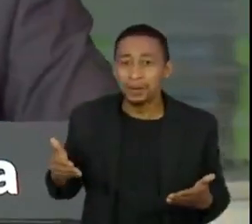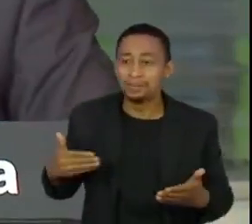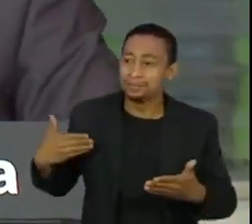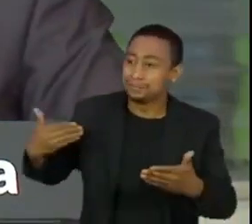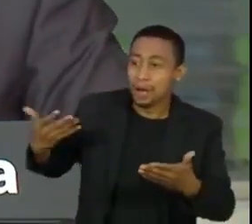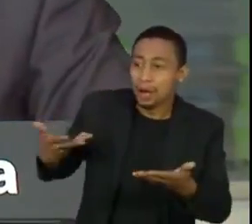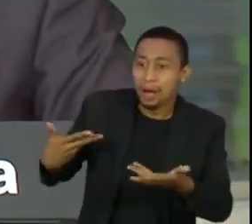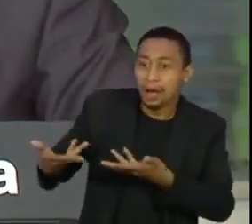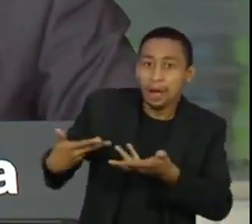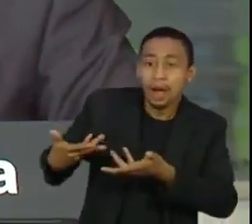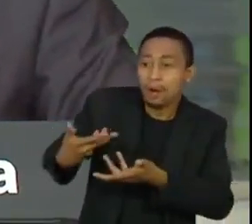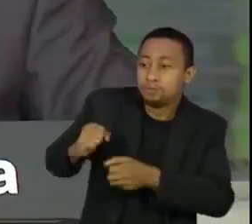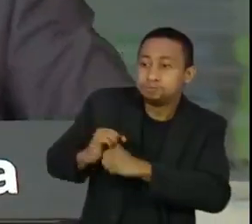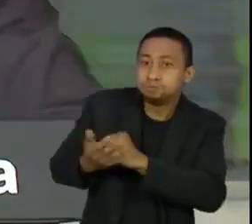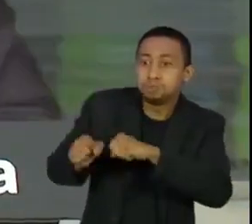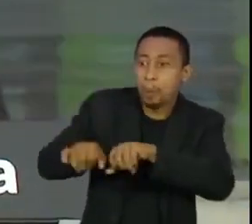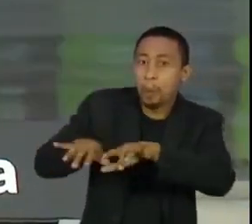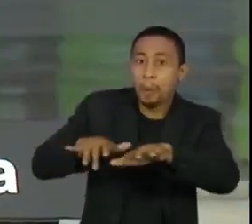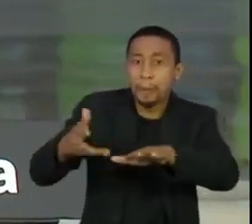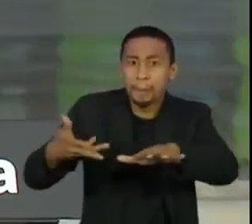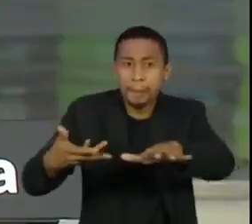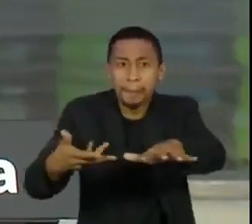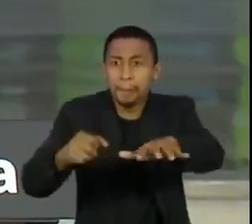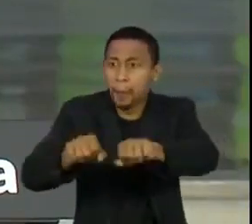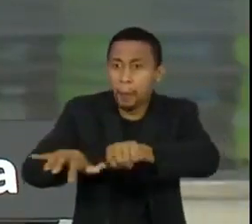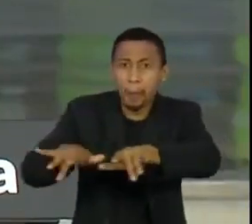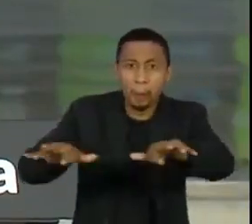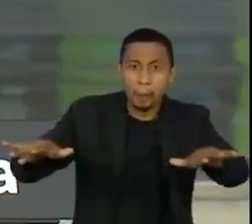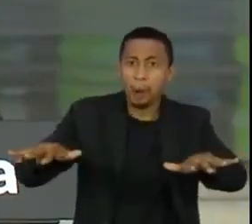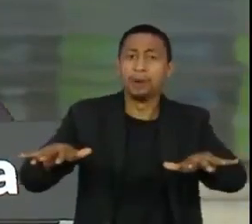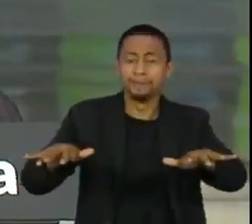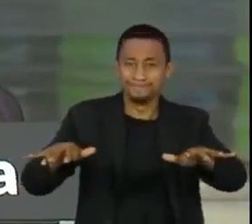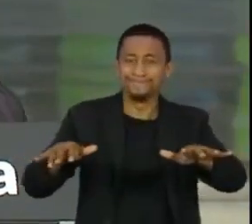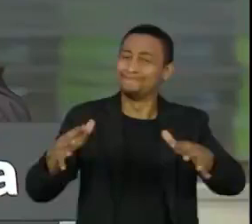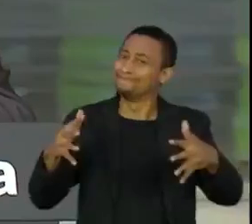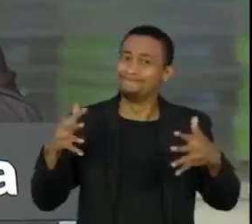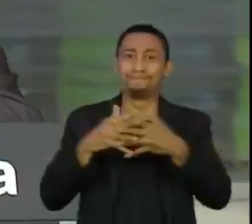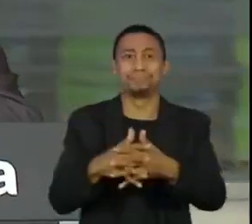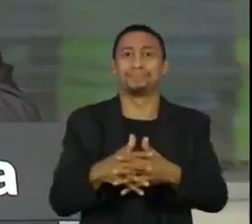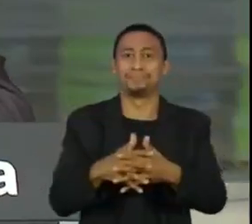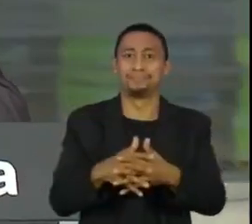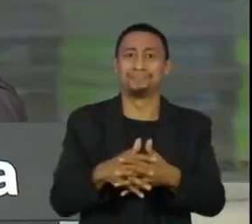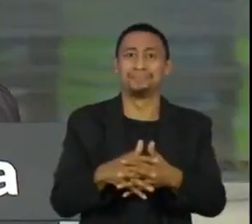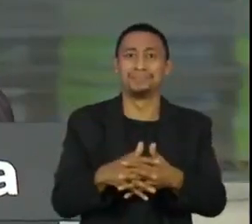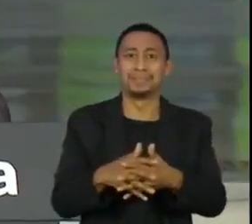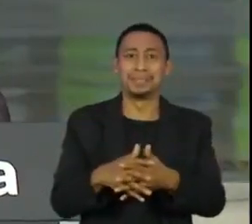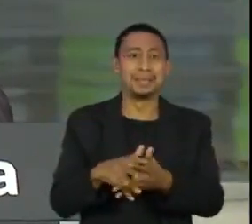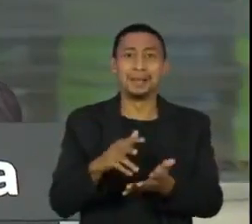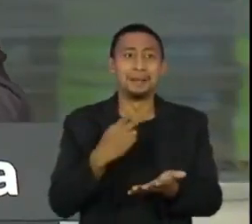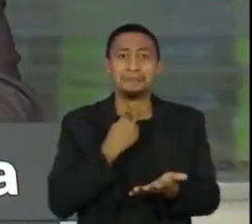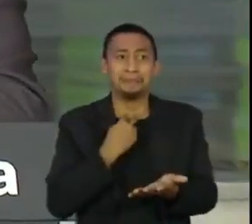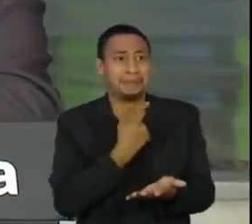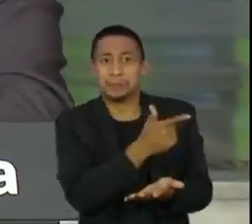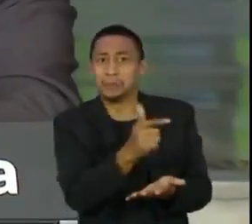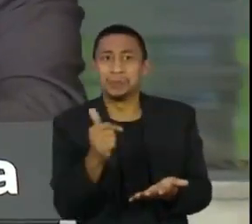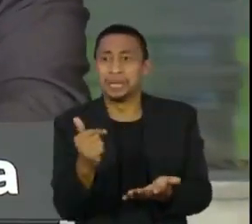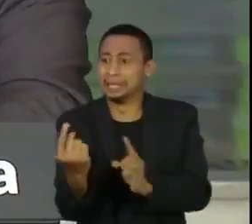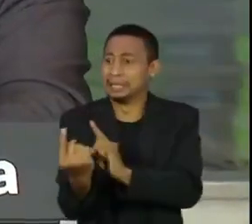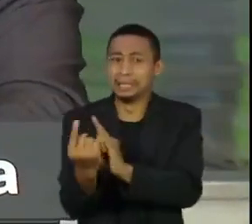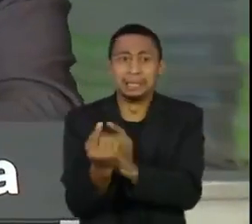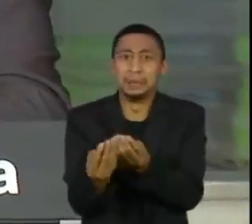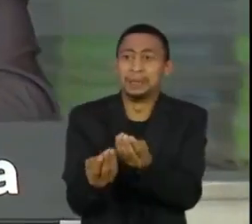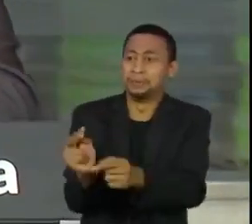pandemia no nosso Estado que compromete a assistência, assistência à vida.